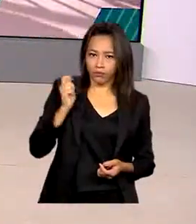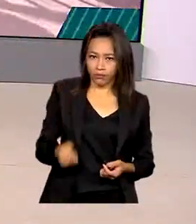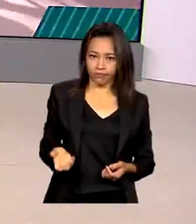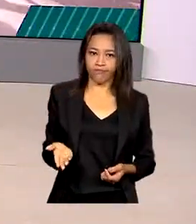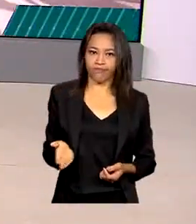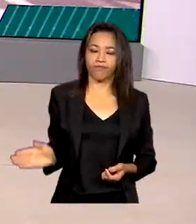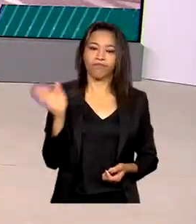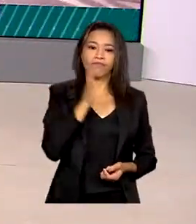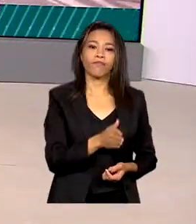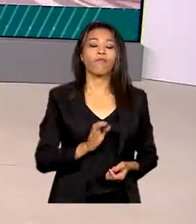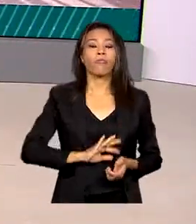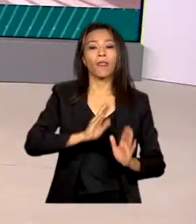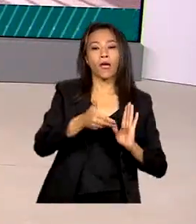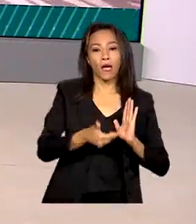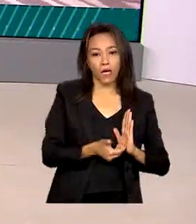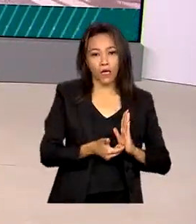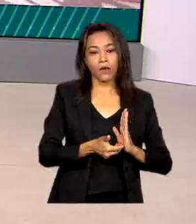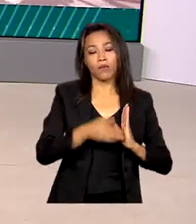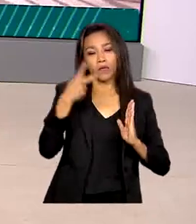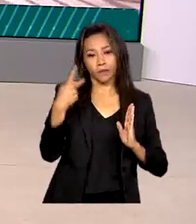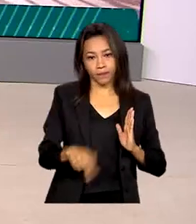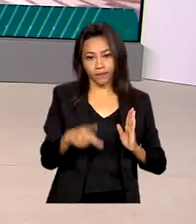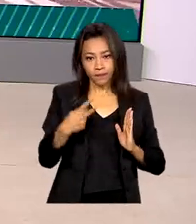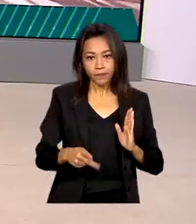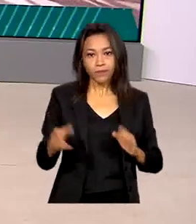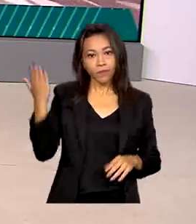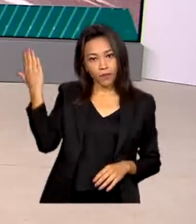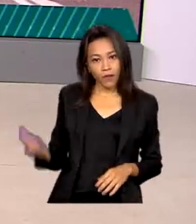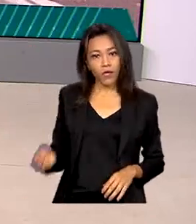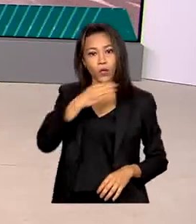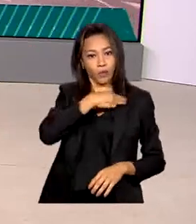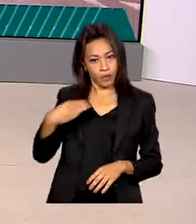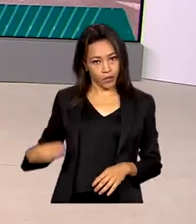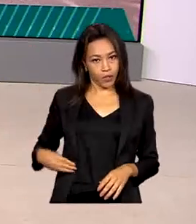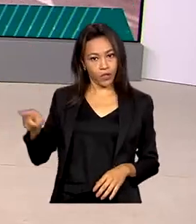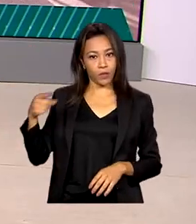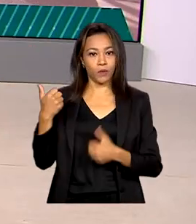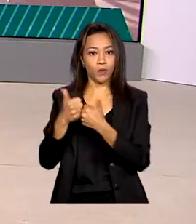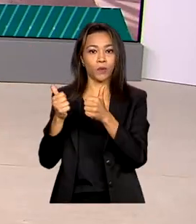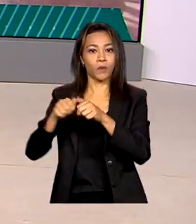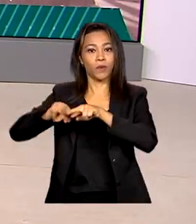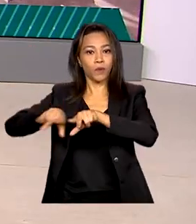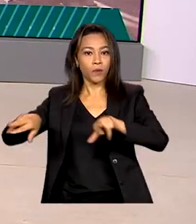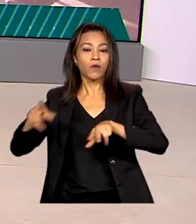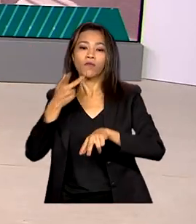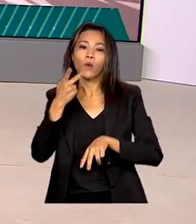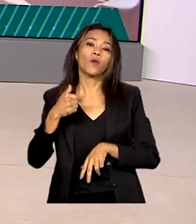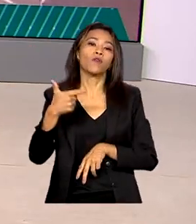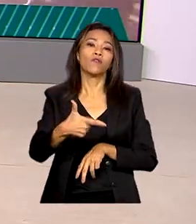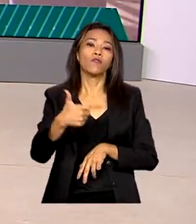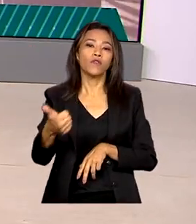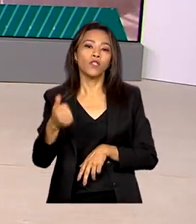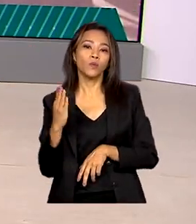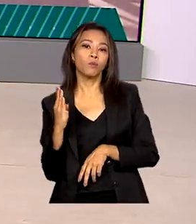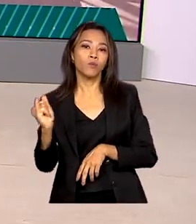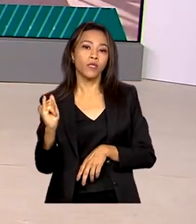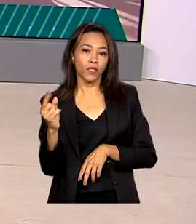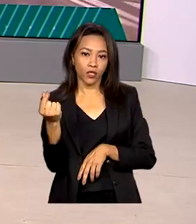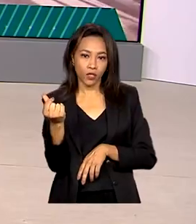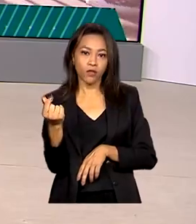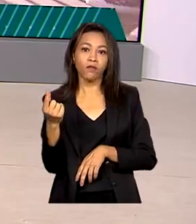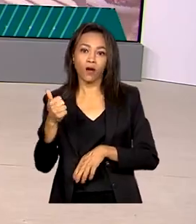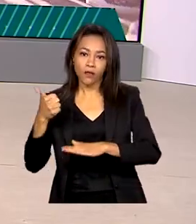E a Câmara dos Deputados, o ministro dos Transportes, disse que 21 bilhões de reais vão ser investidos em